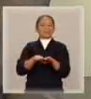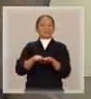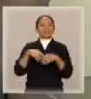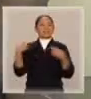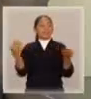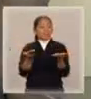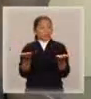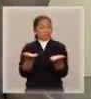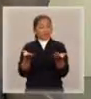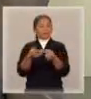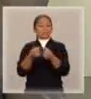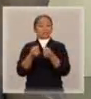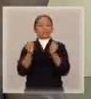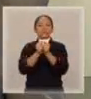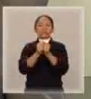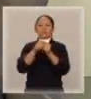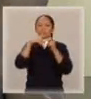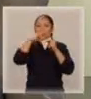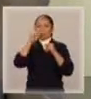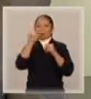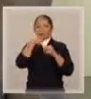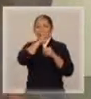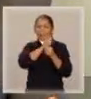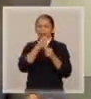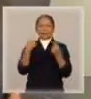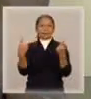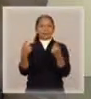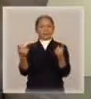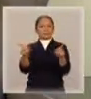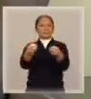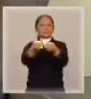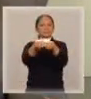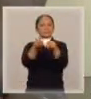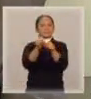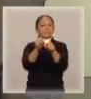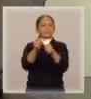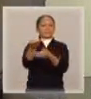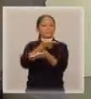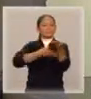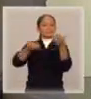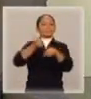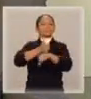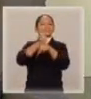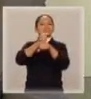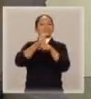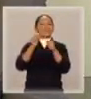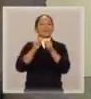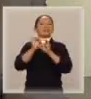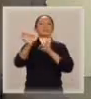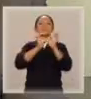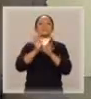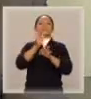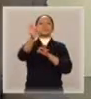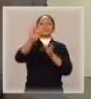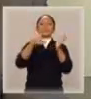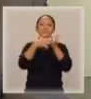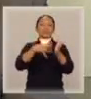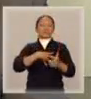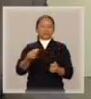compartilhada é, os dois, os pais das crianças vão decidir o futuro das crianças. Isso no litígio é